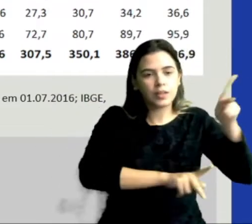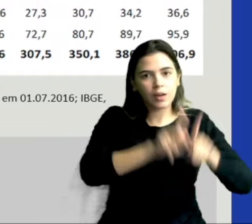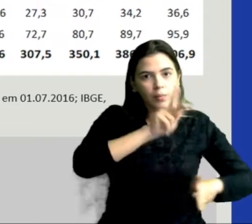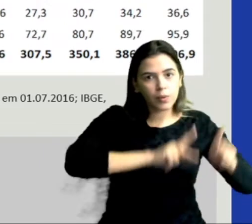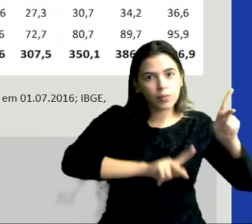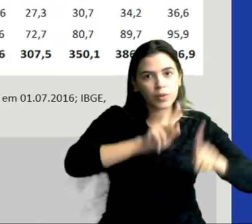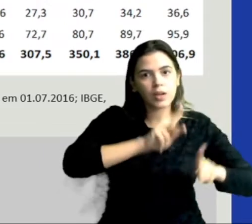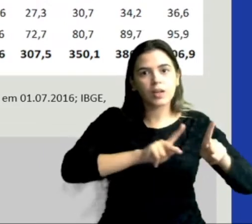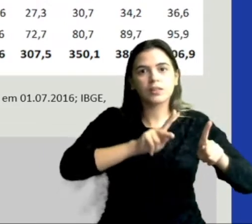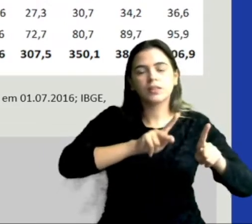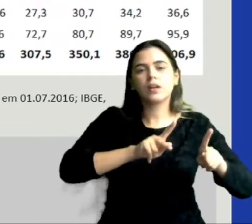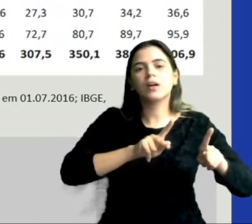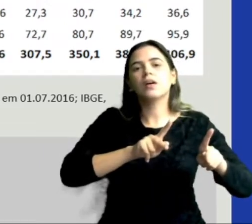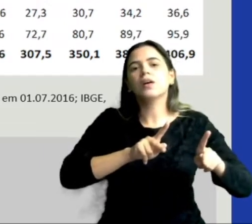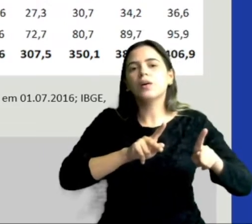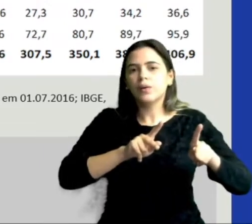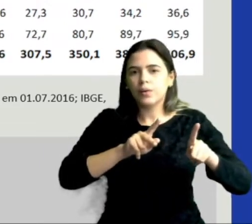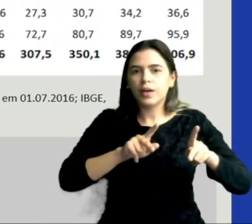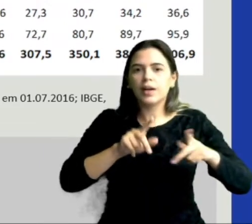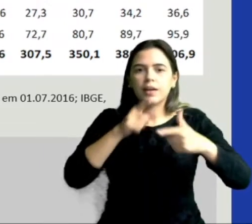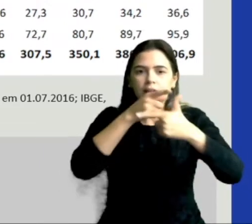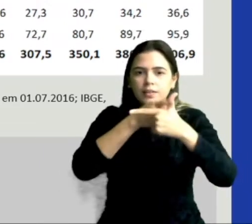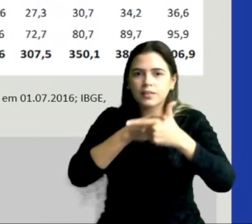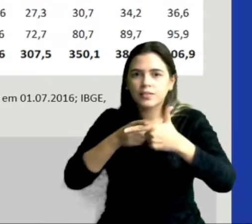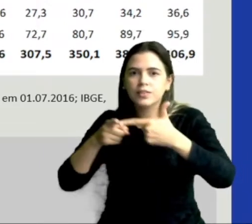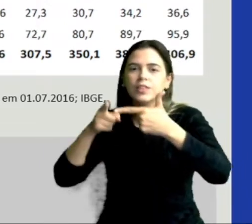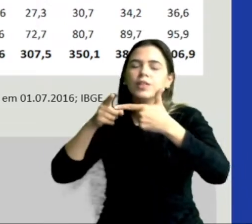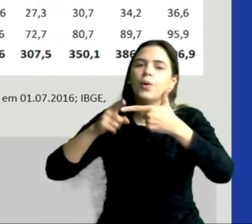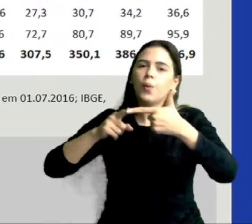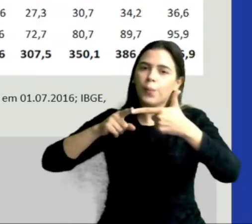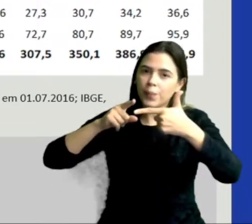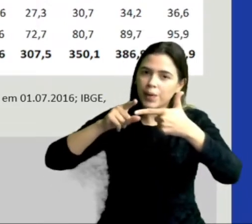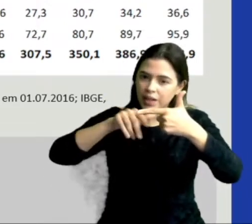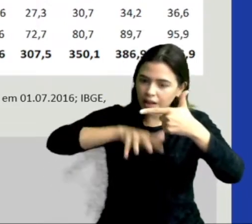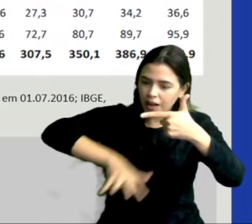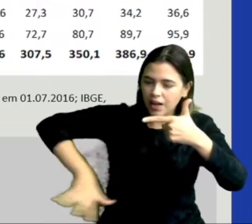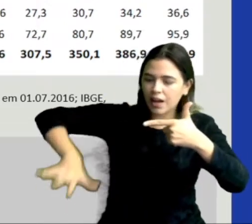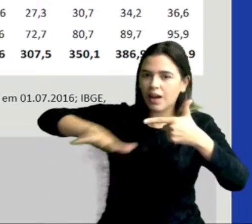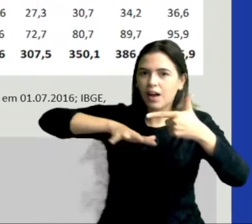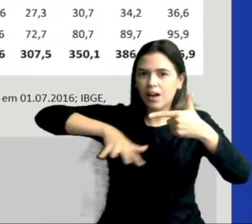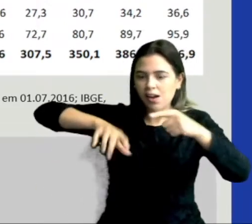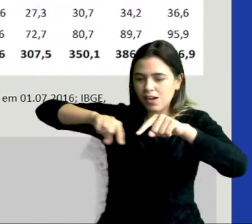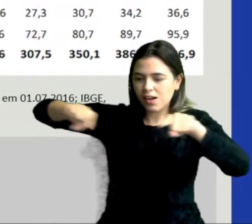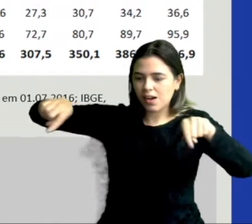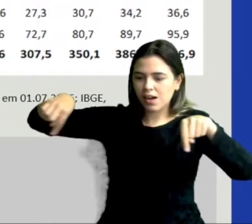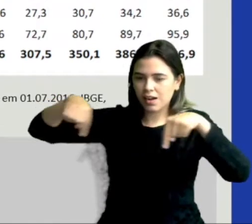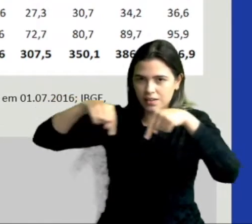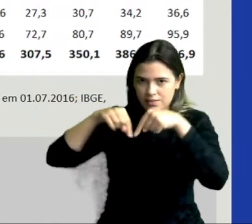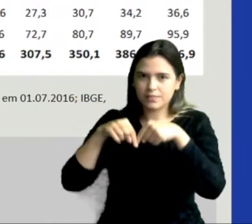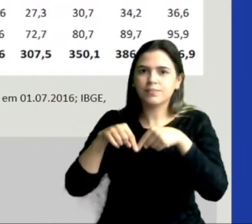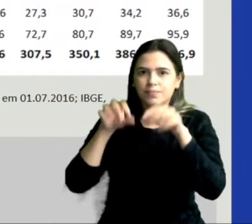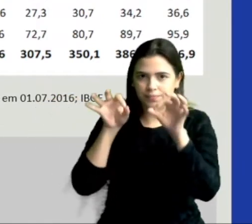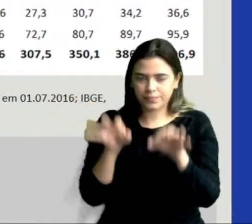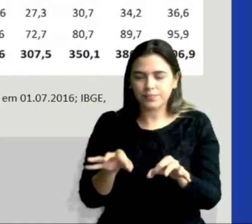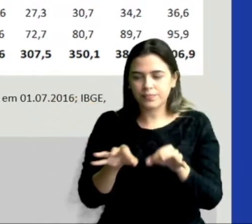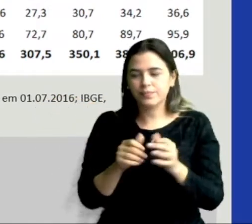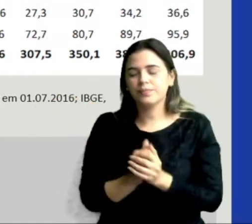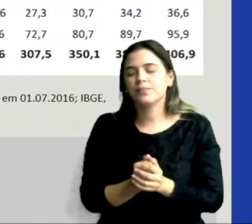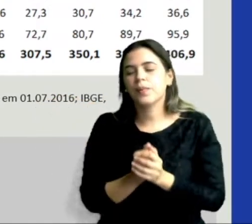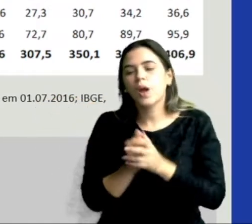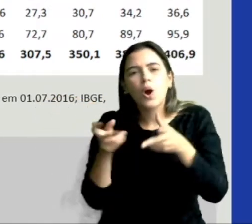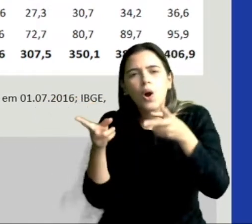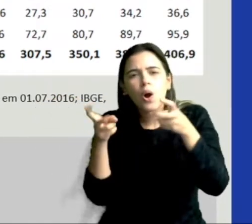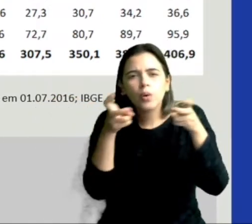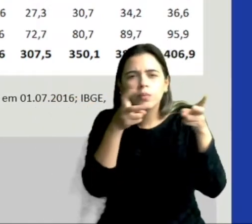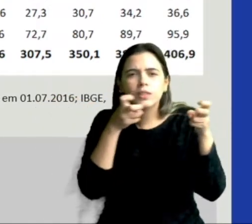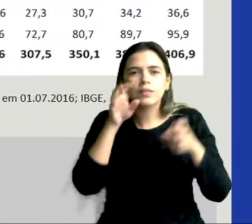pela área, né? O quanto de pessoas residem a cada quilômetro quadrado, essas informações aí. Observando